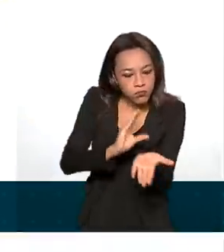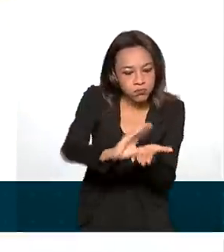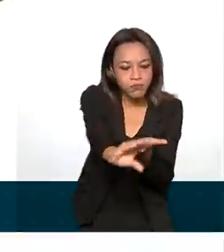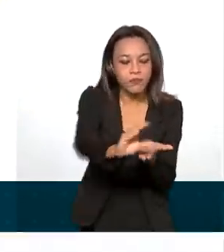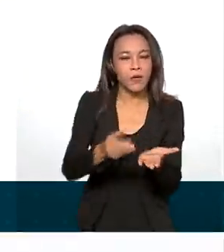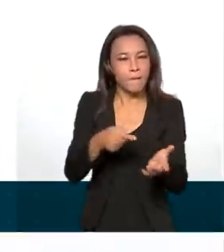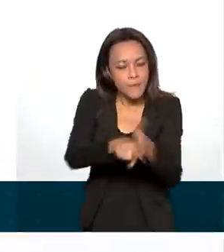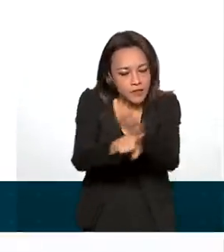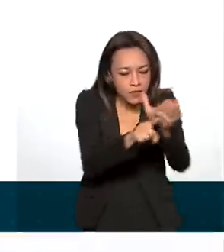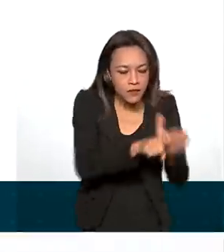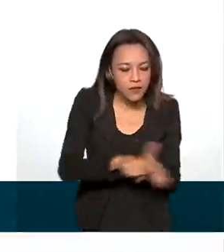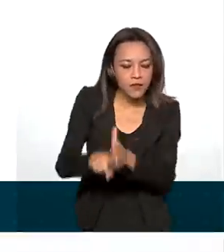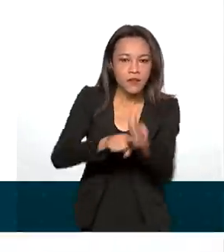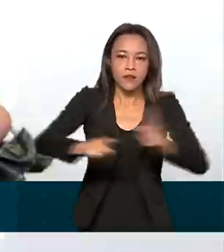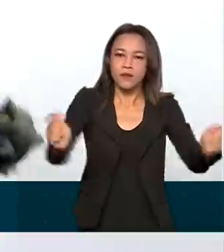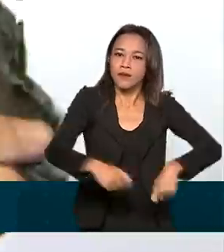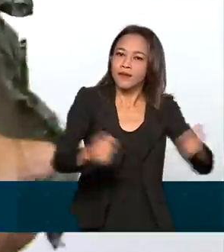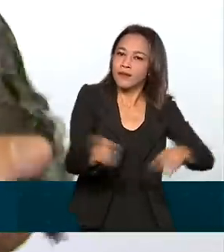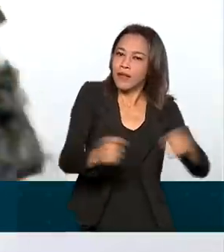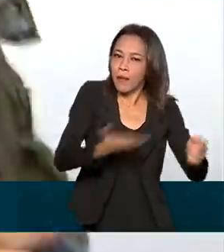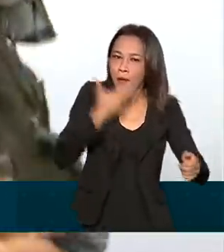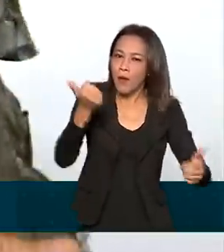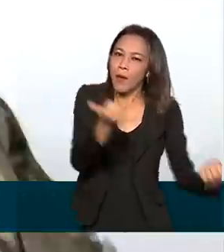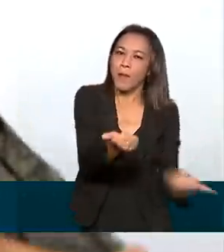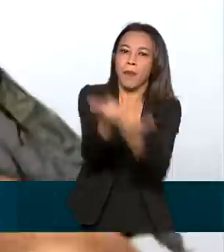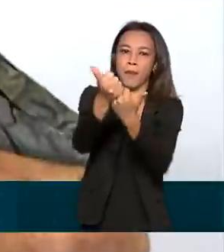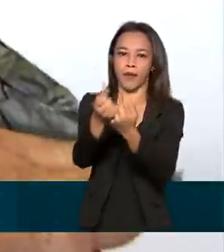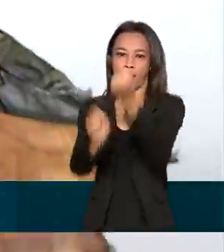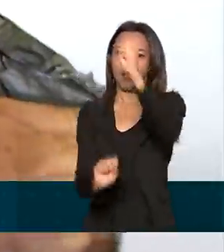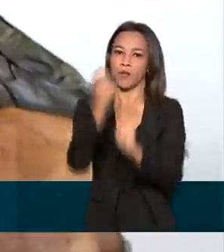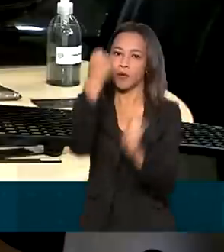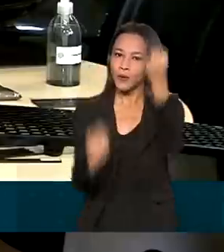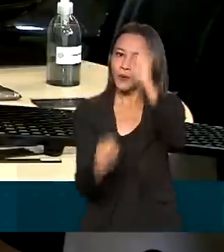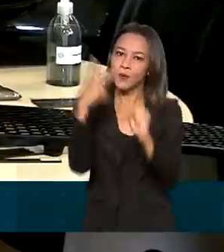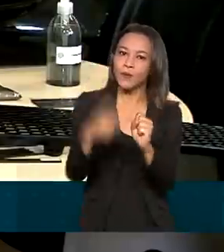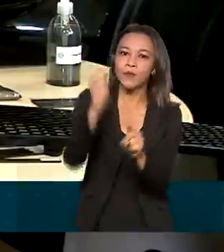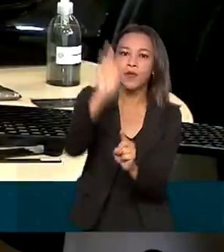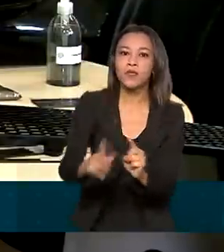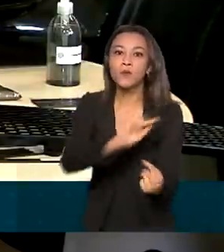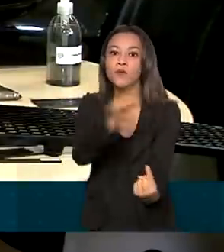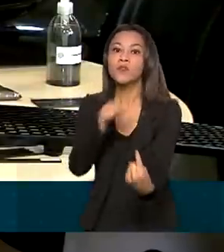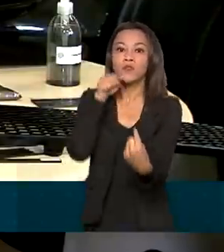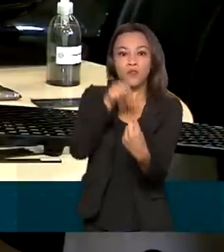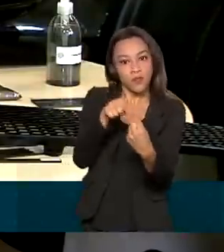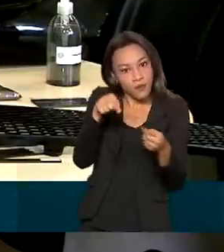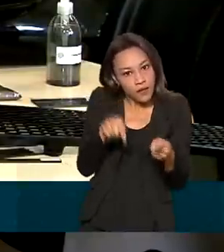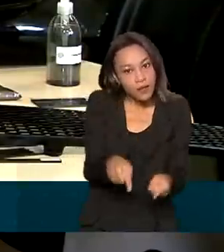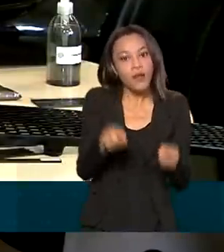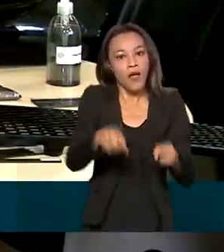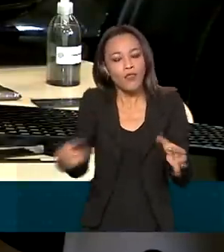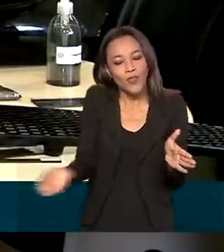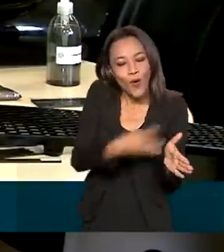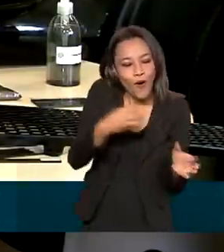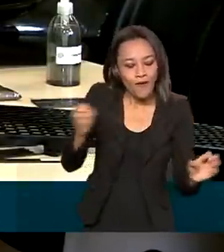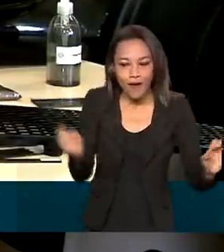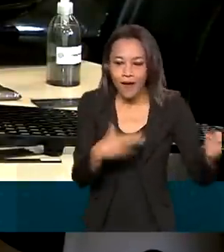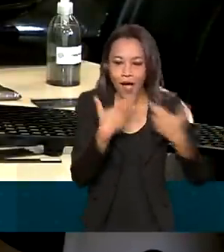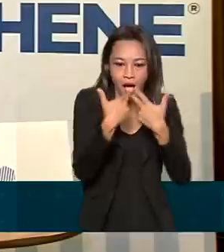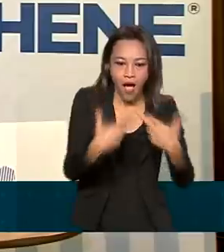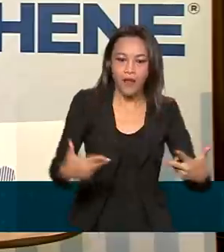para pesquisas que possam atender demandas da indústria nacional. Aqui, a ideia é desenvolver novos produtos para a área